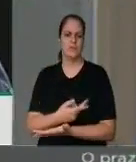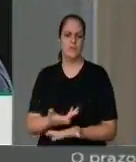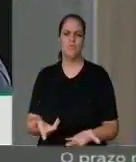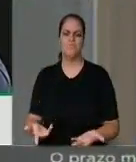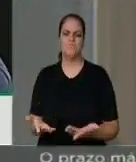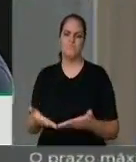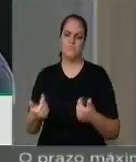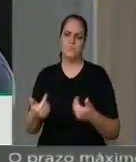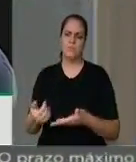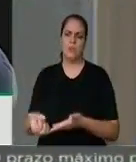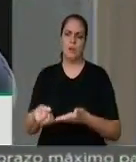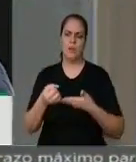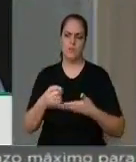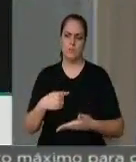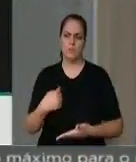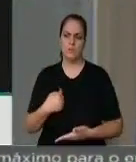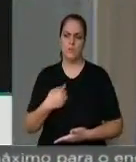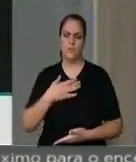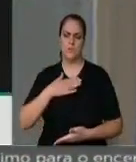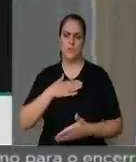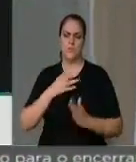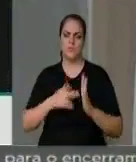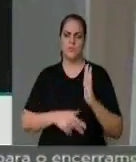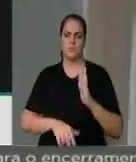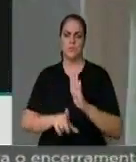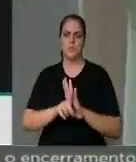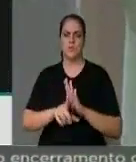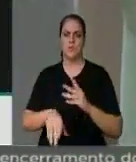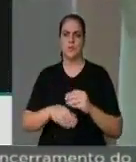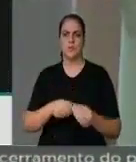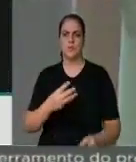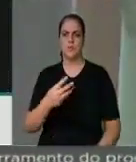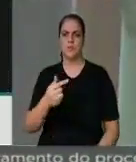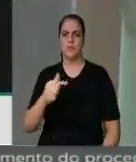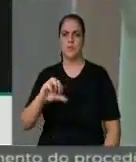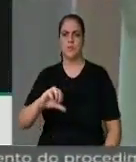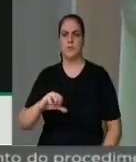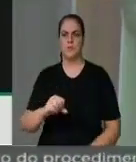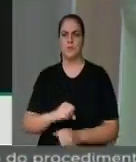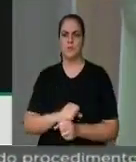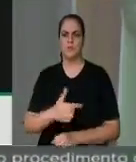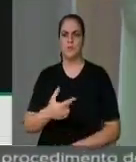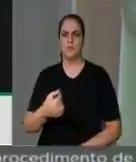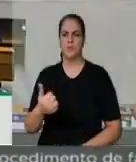dos meus pares a esse projeto de lei complementar 379 de 2017. Obrigado, Presidente.